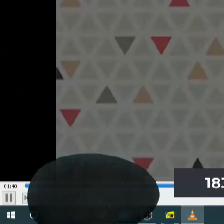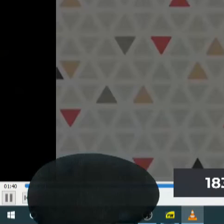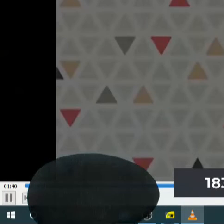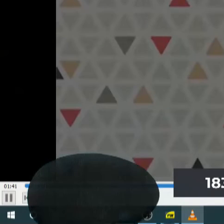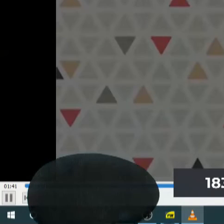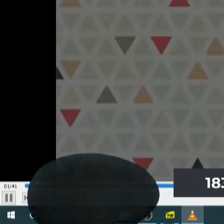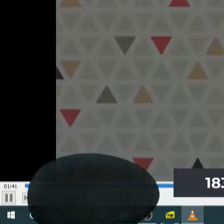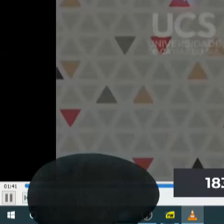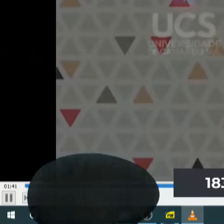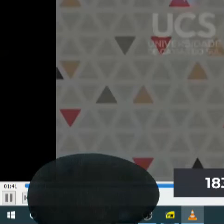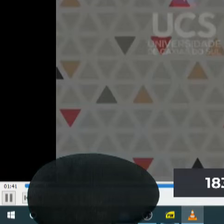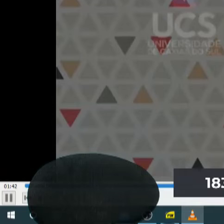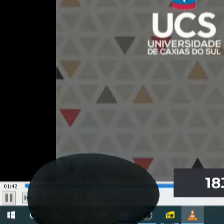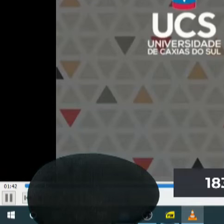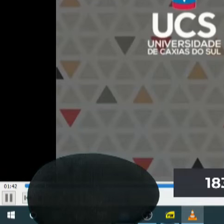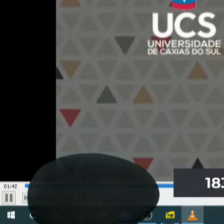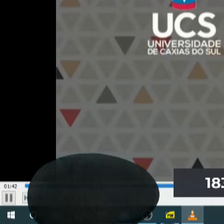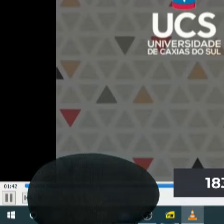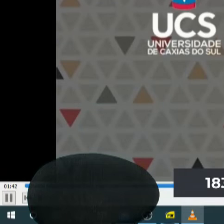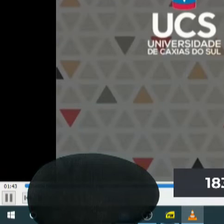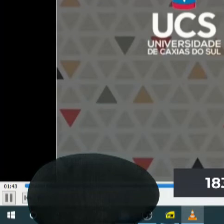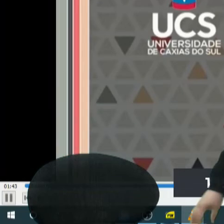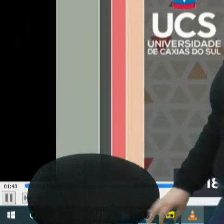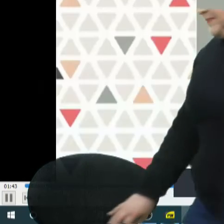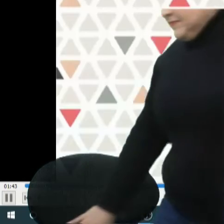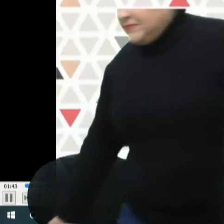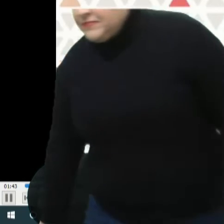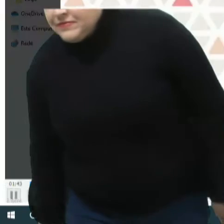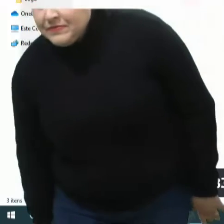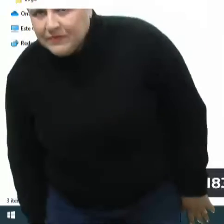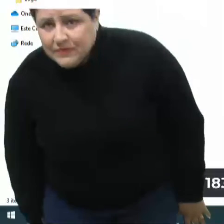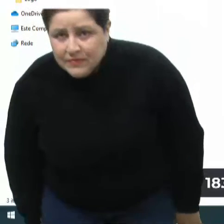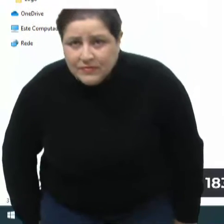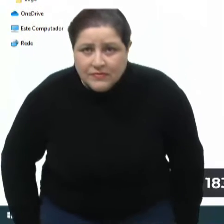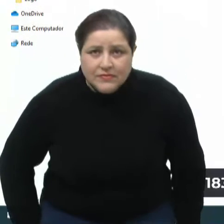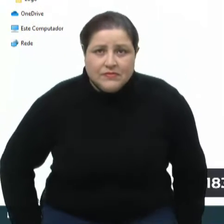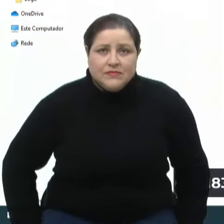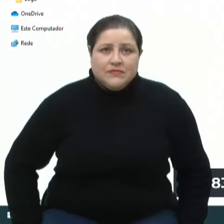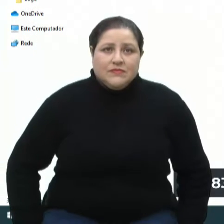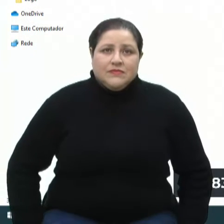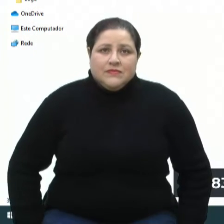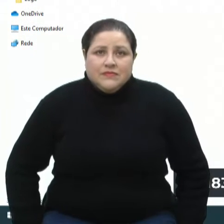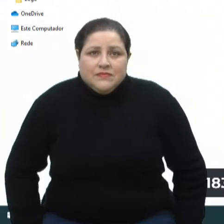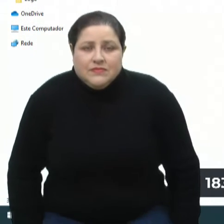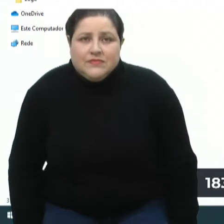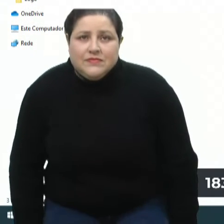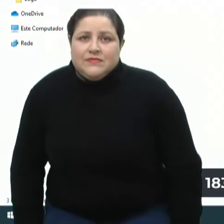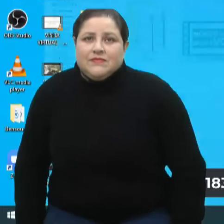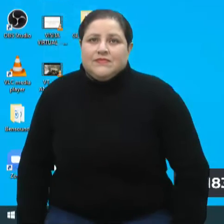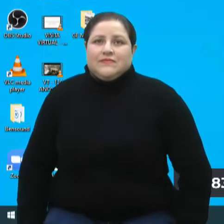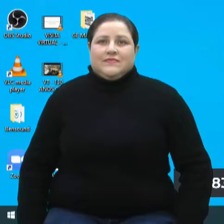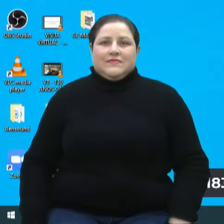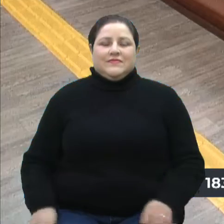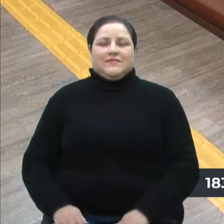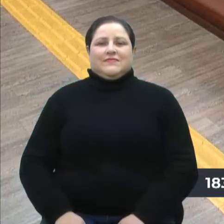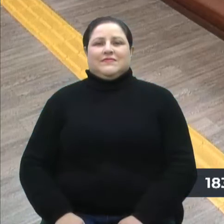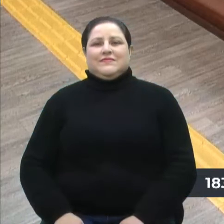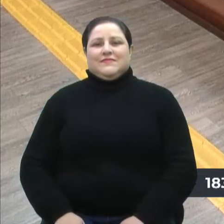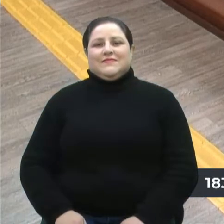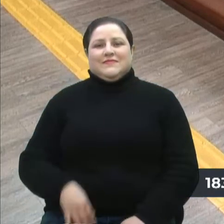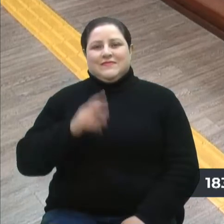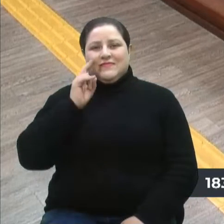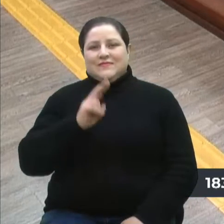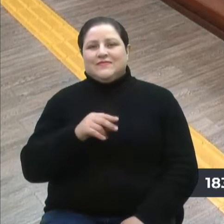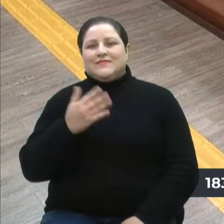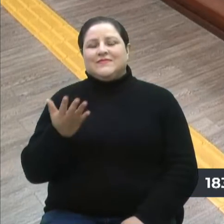nós precisa cumprir. De outro lado, quase que indo para o... Está aí. A gente viu,